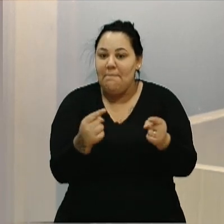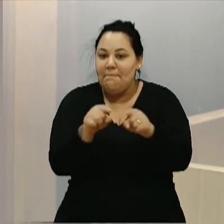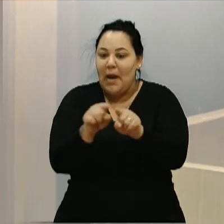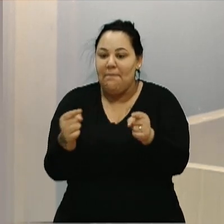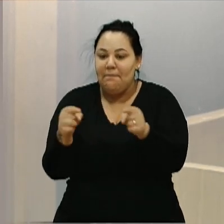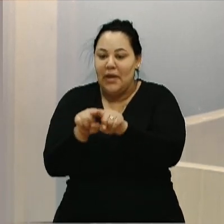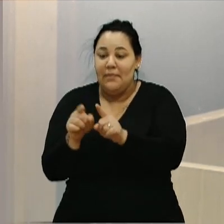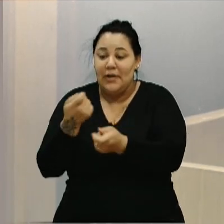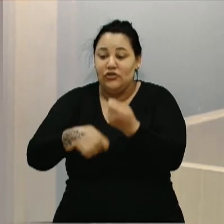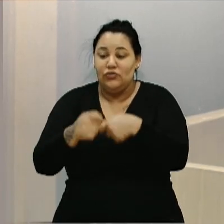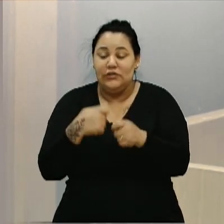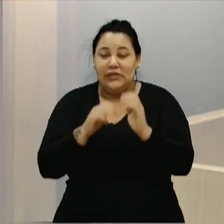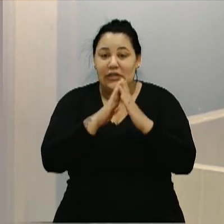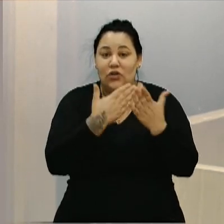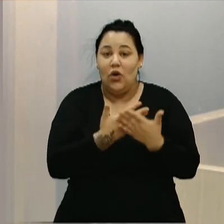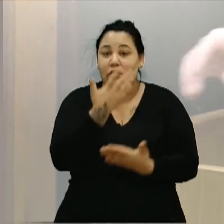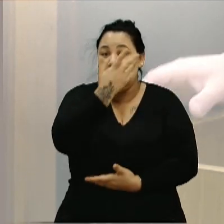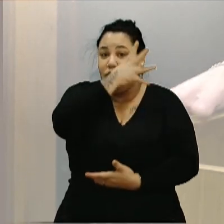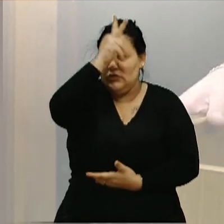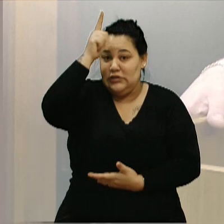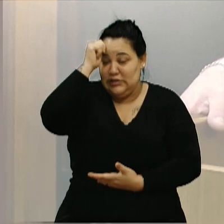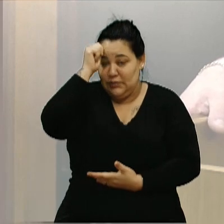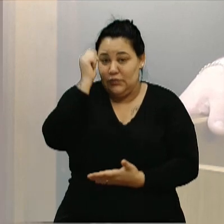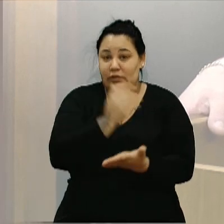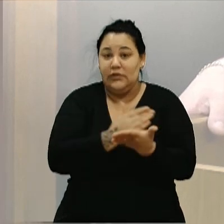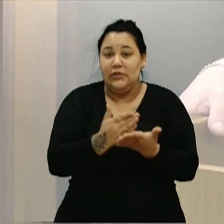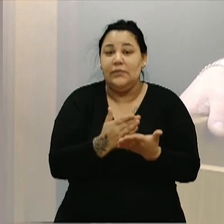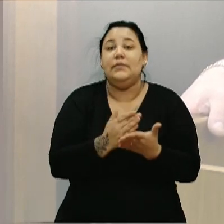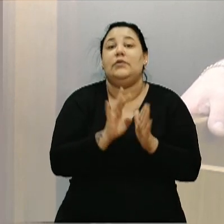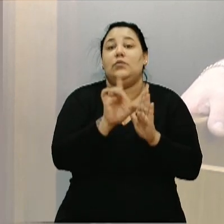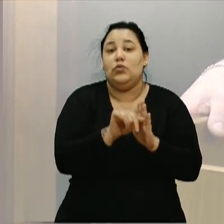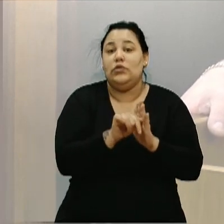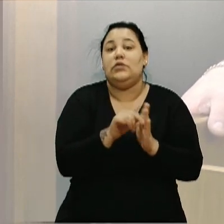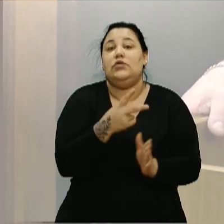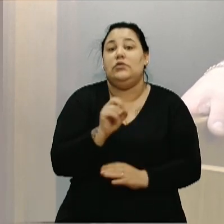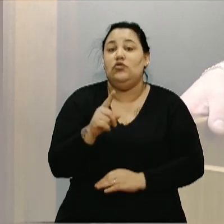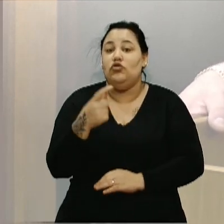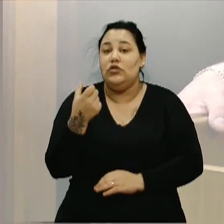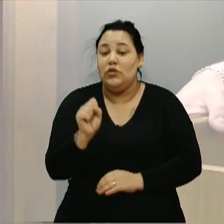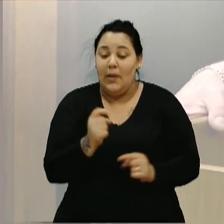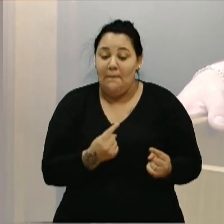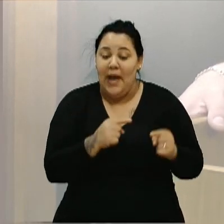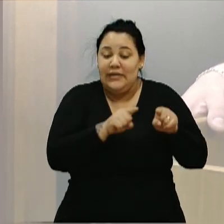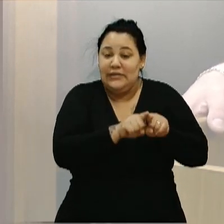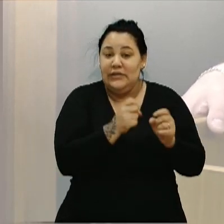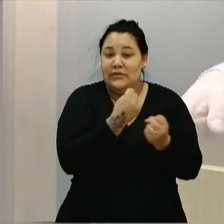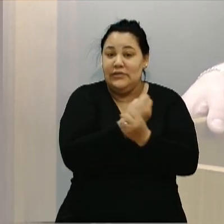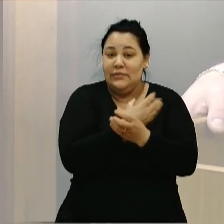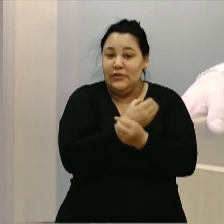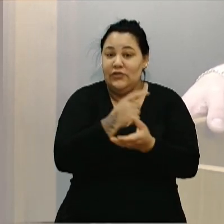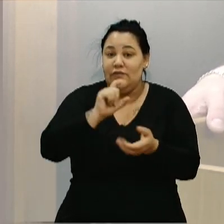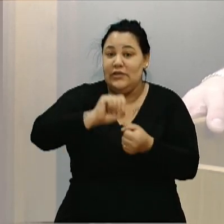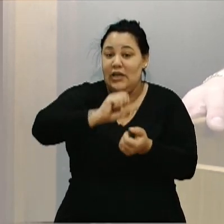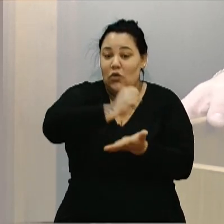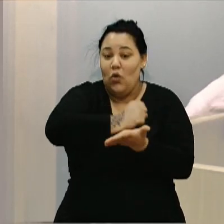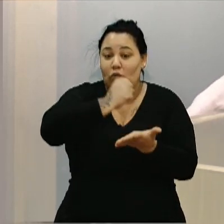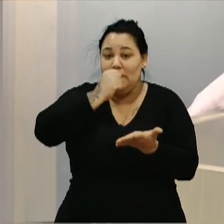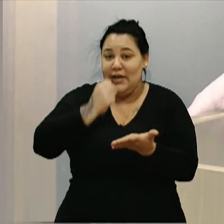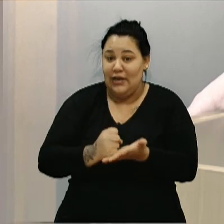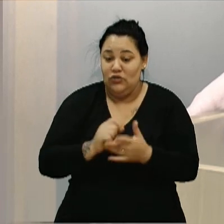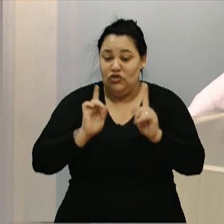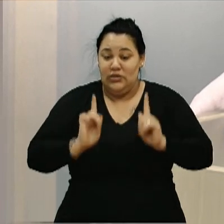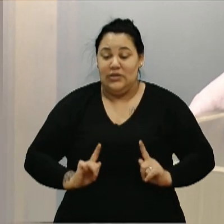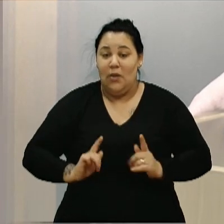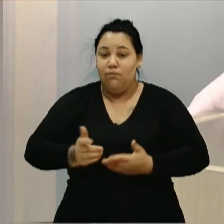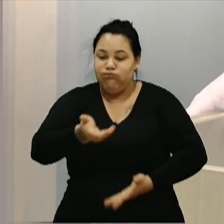município. A partir de 2018, a parceria com a ESMED inicia-se em um contrato de gestão compartilhada,